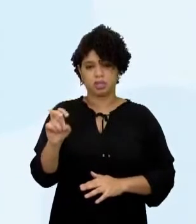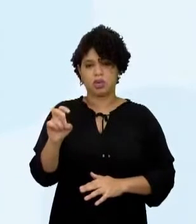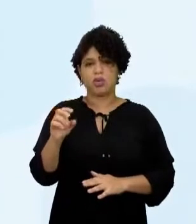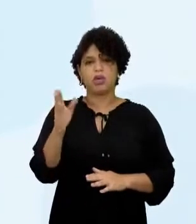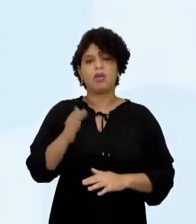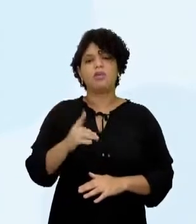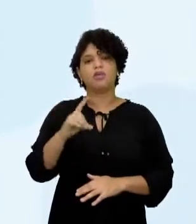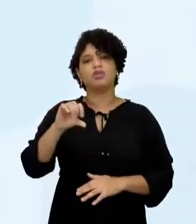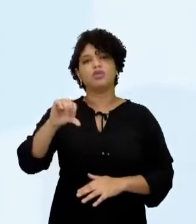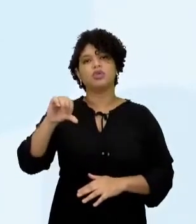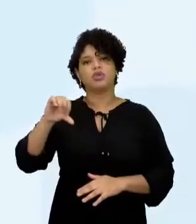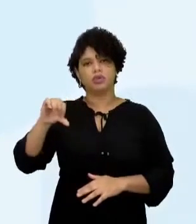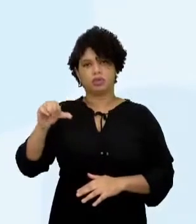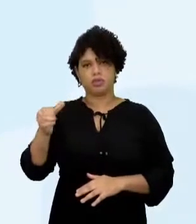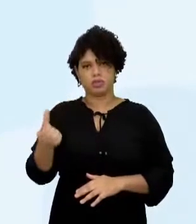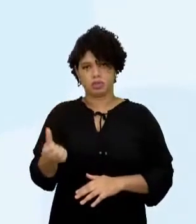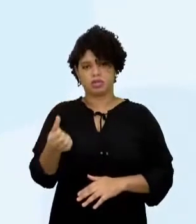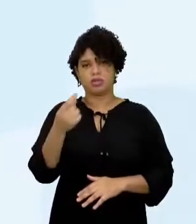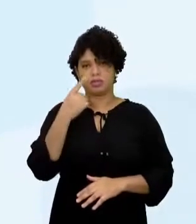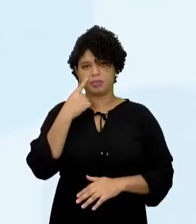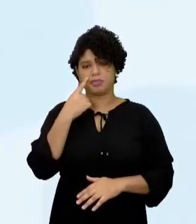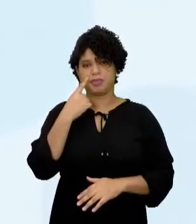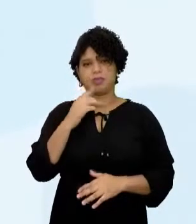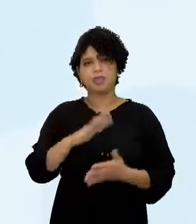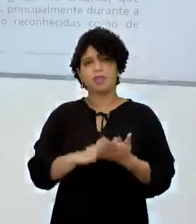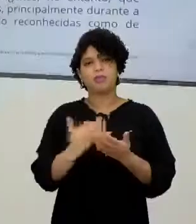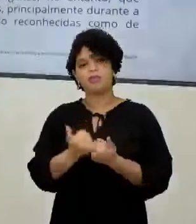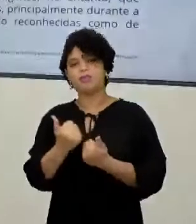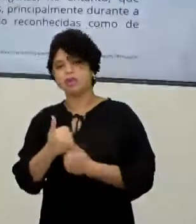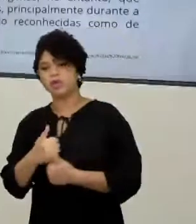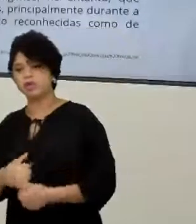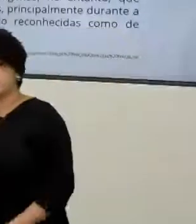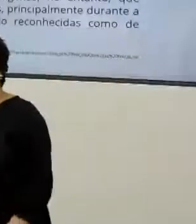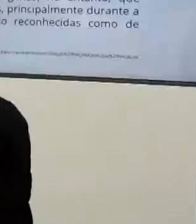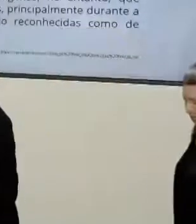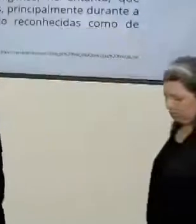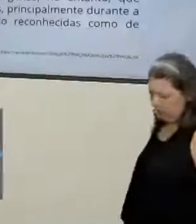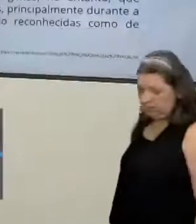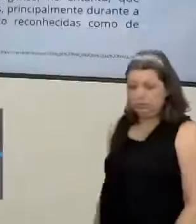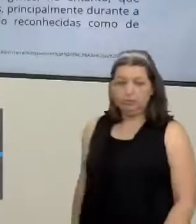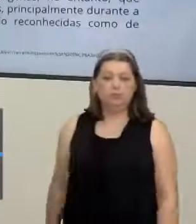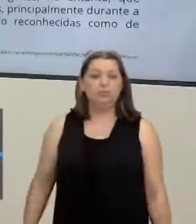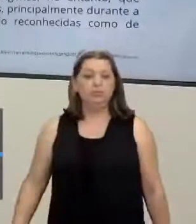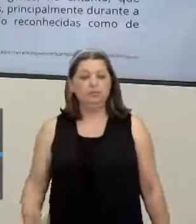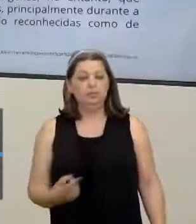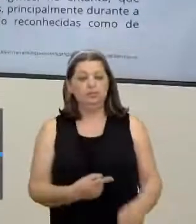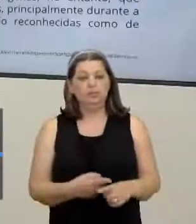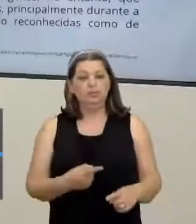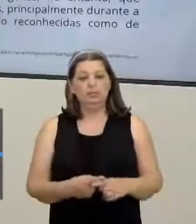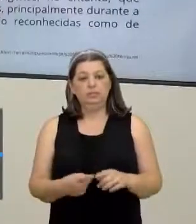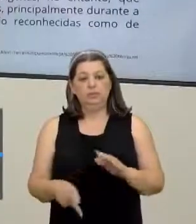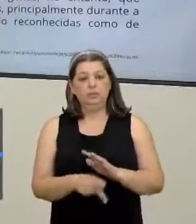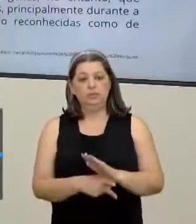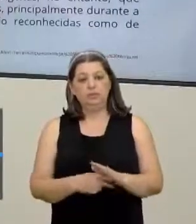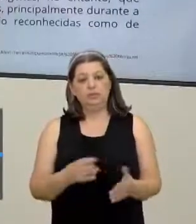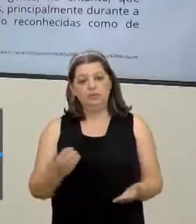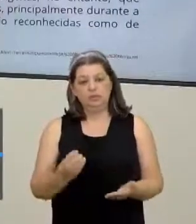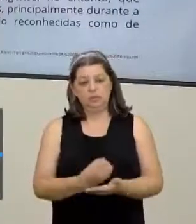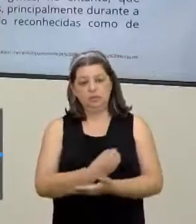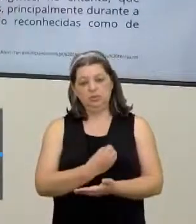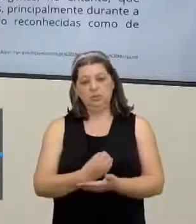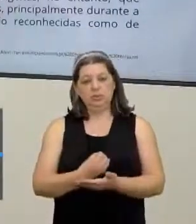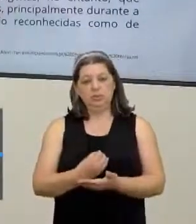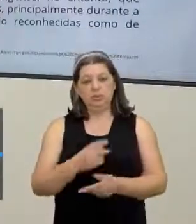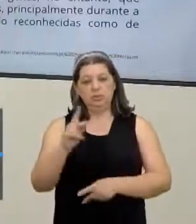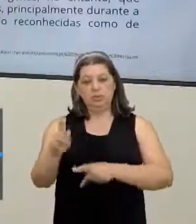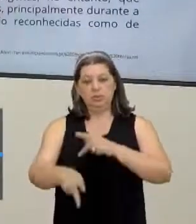Então são terras demarcadas com direito originário dos povos indígenas